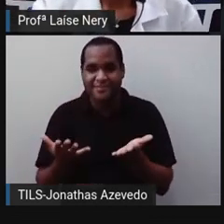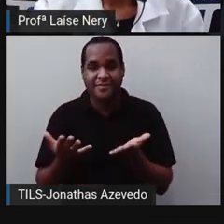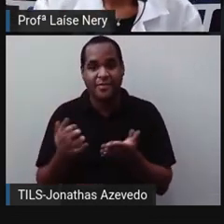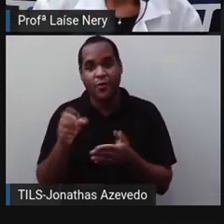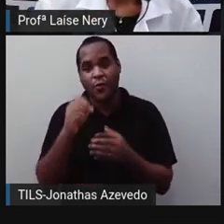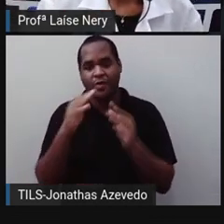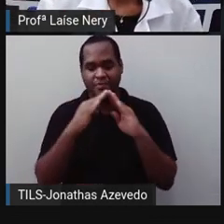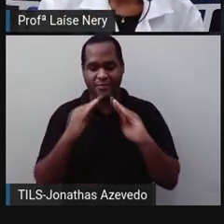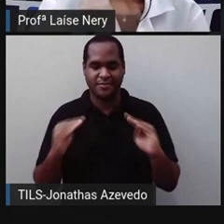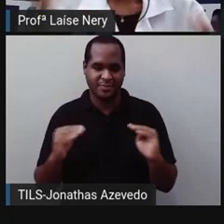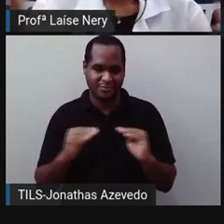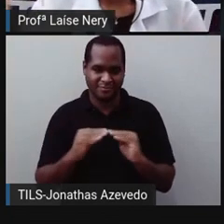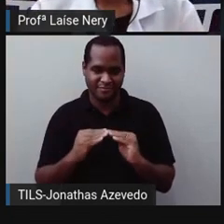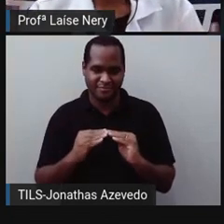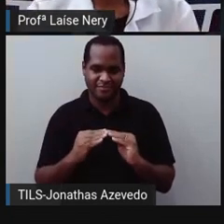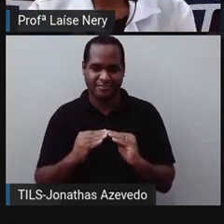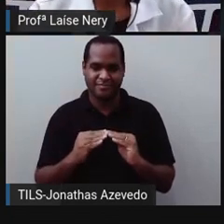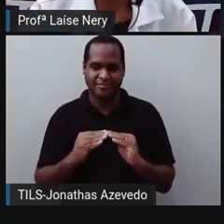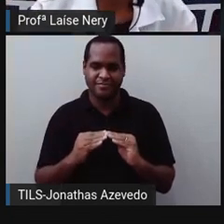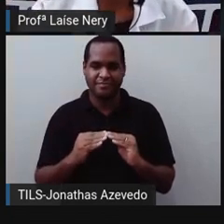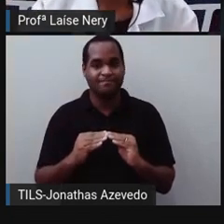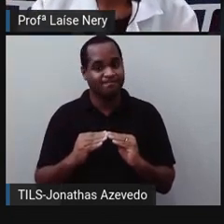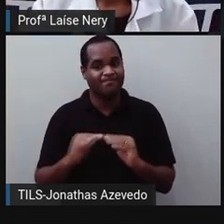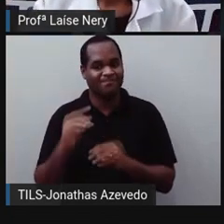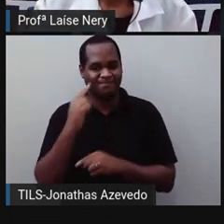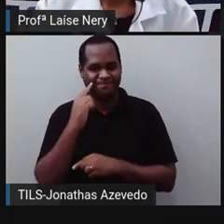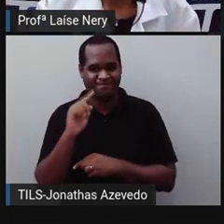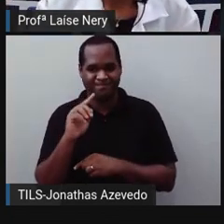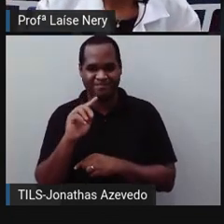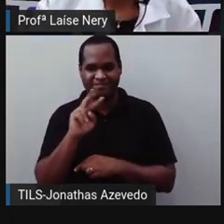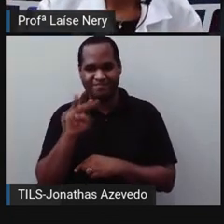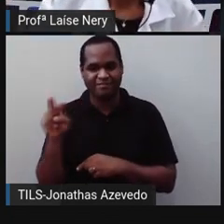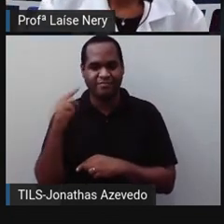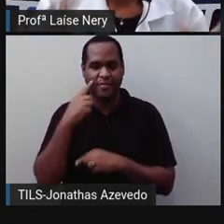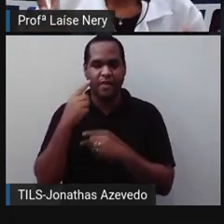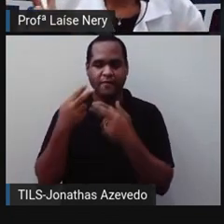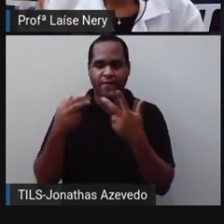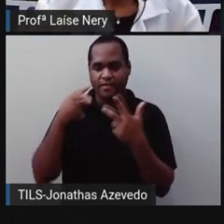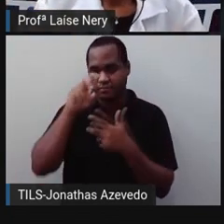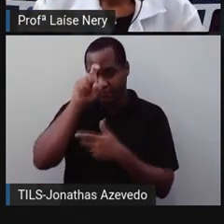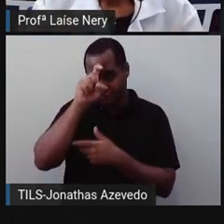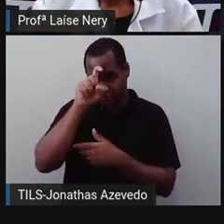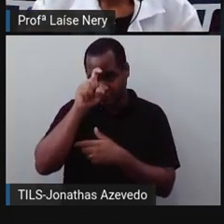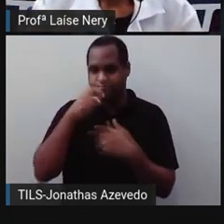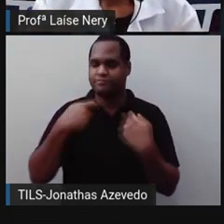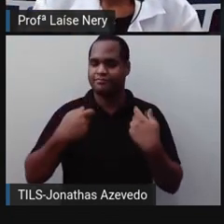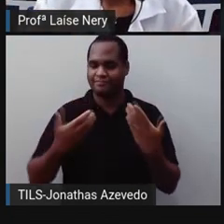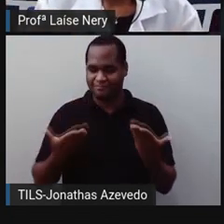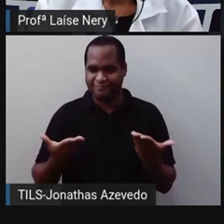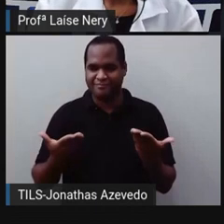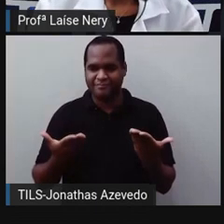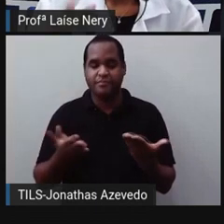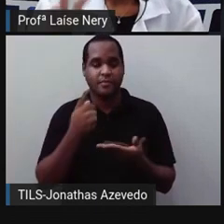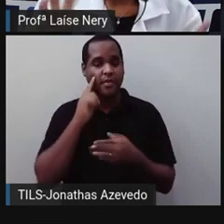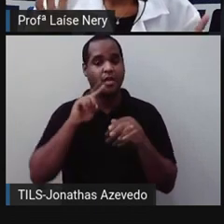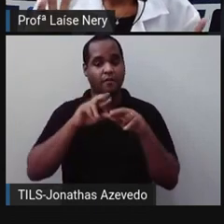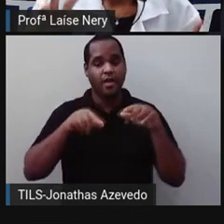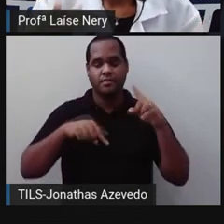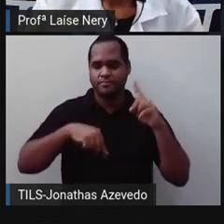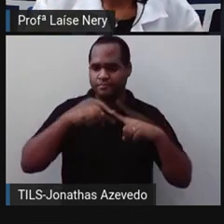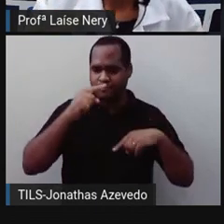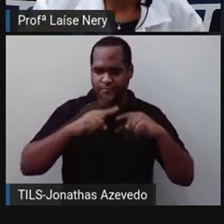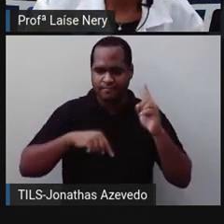pirâmide, como são as famosas pirâmides do Egito? Então, elas são objetos, são